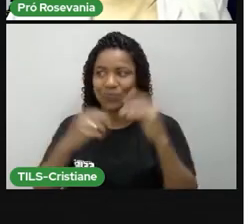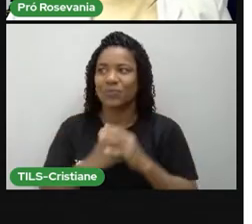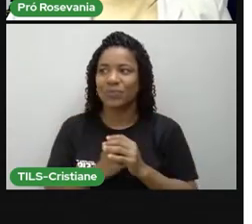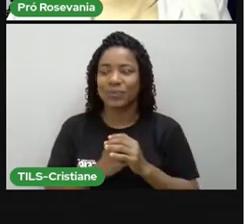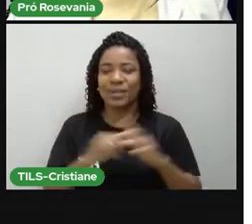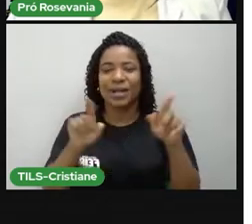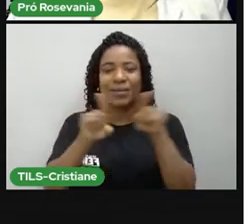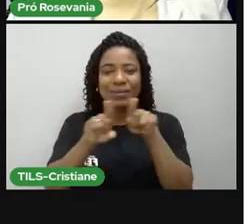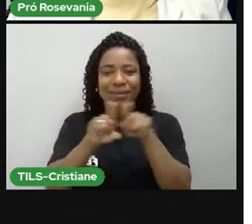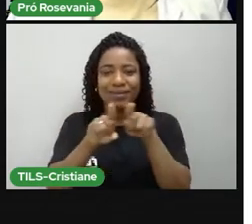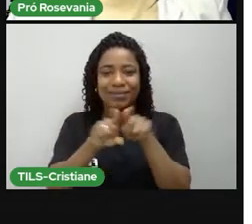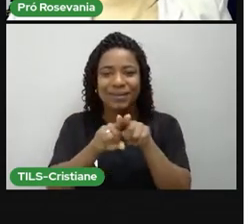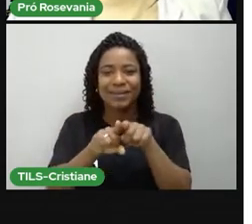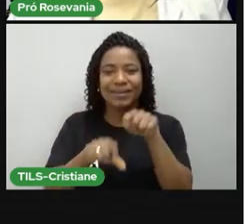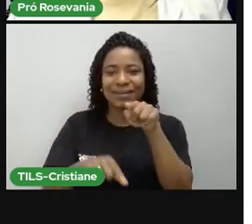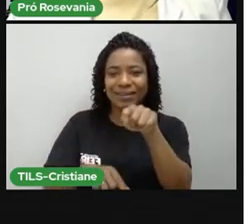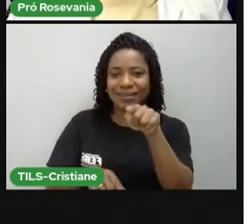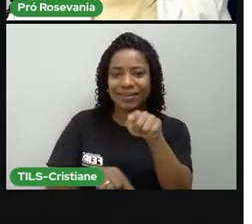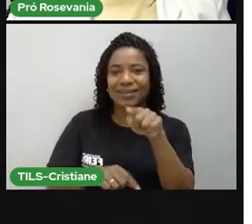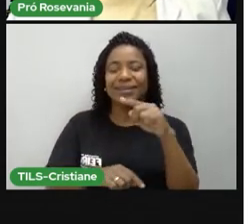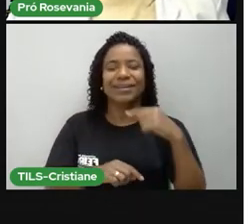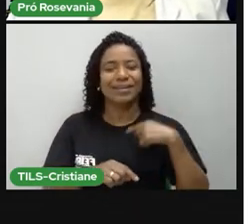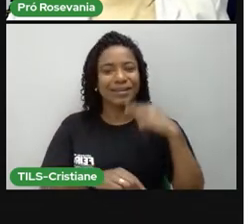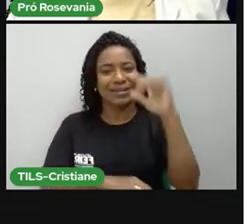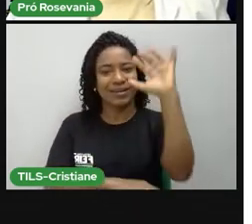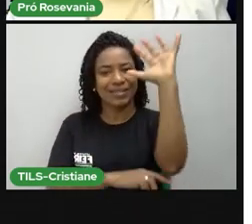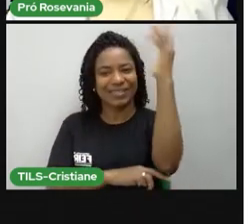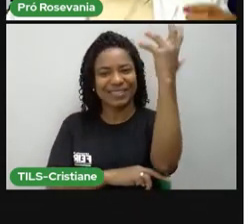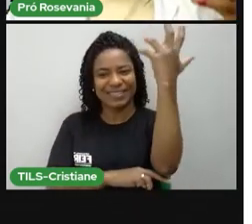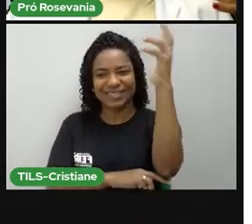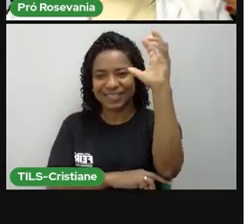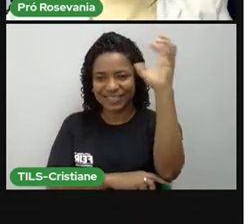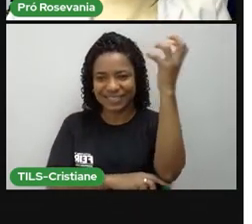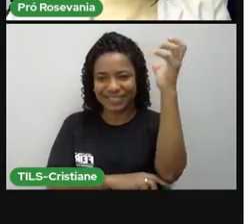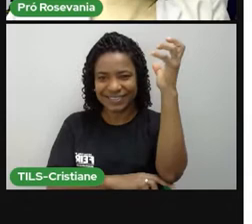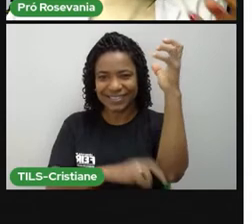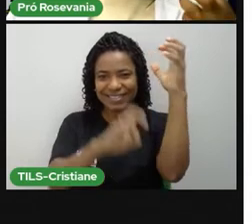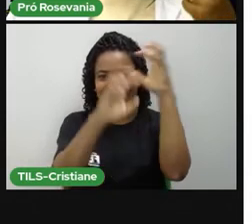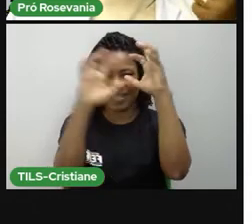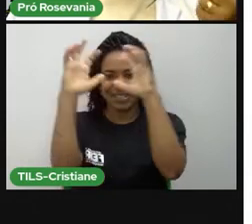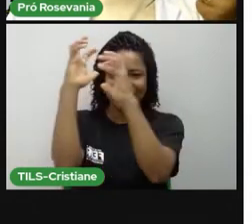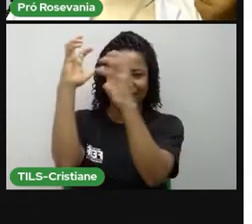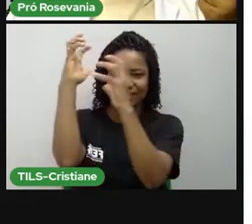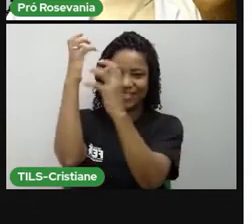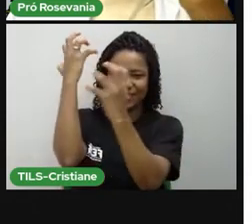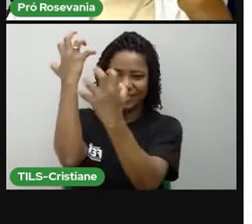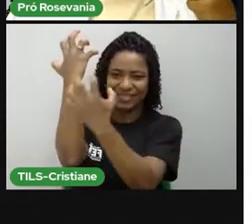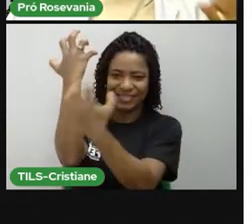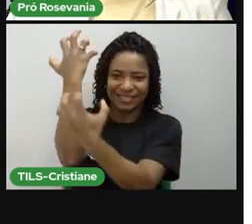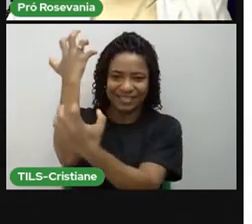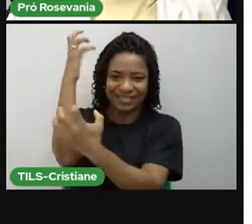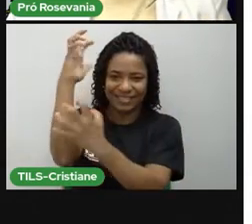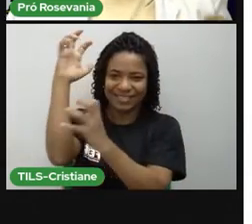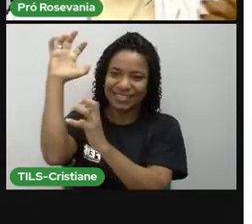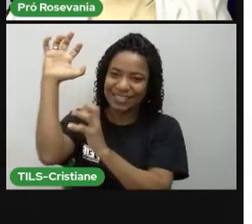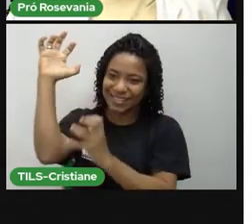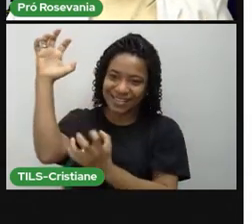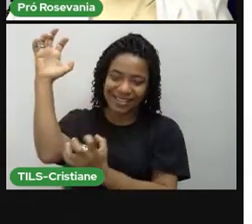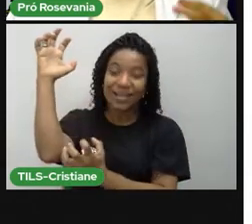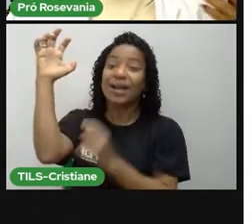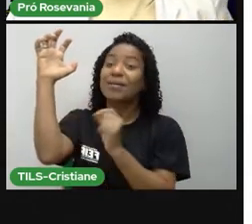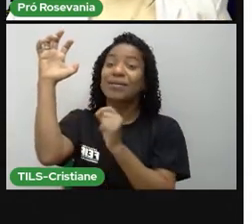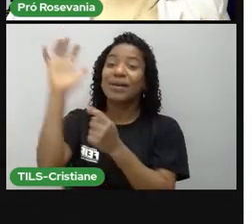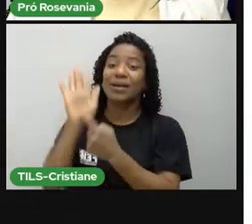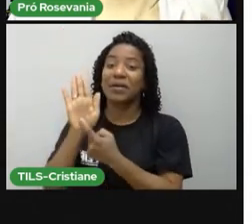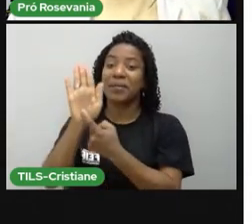a questão do cacto, tão característico para a gente, né, que a gente tem tanta apropriação cultural desse cacto, que